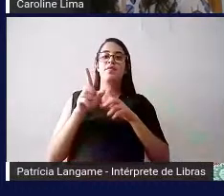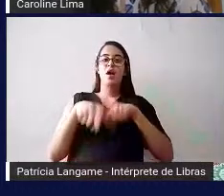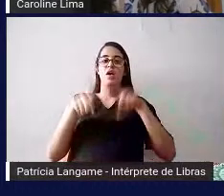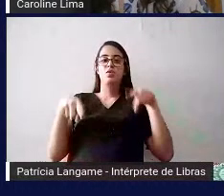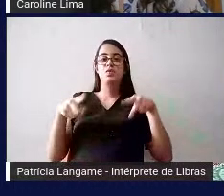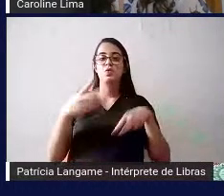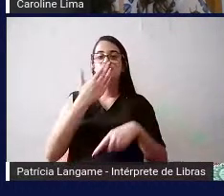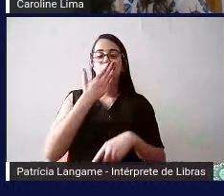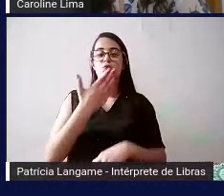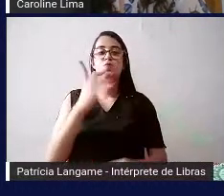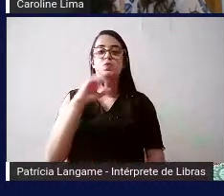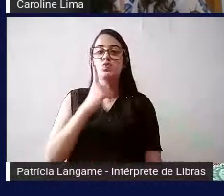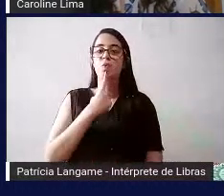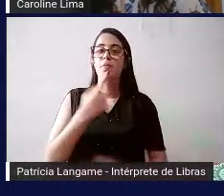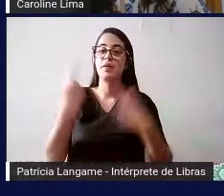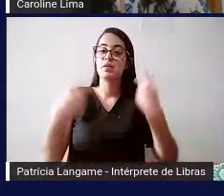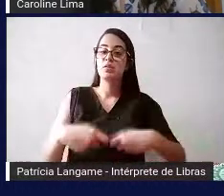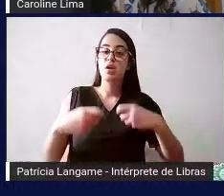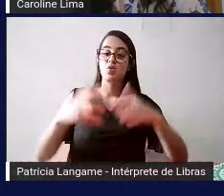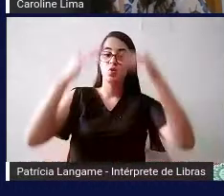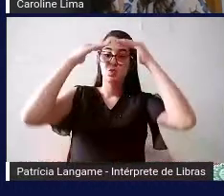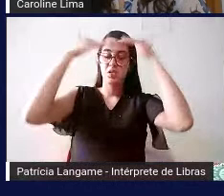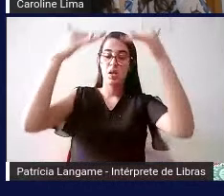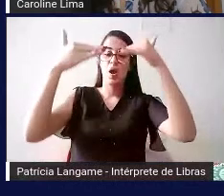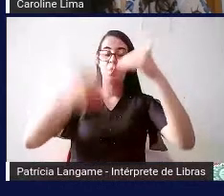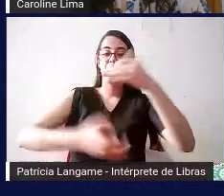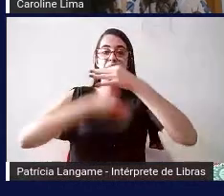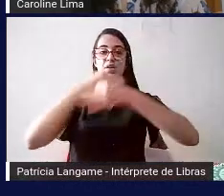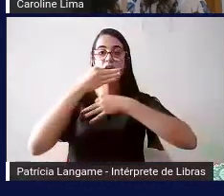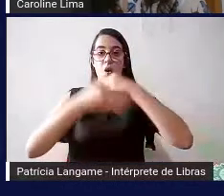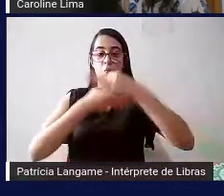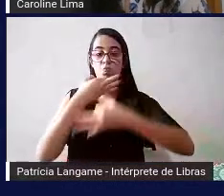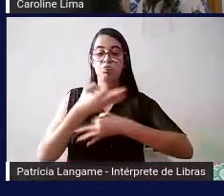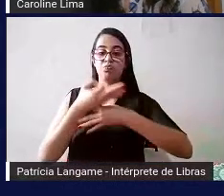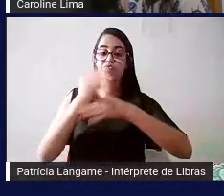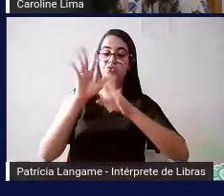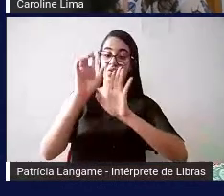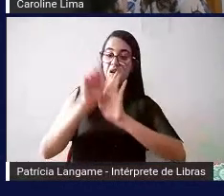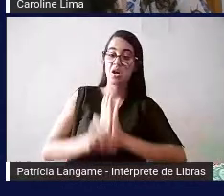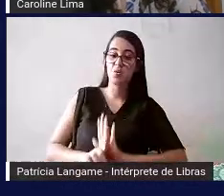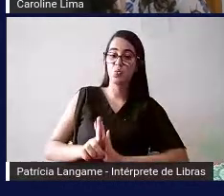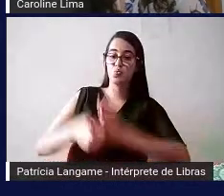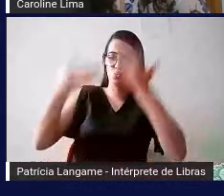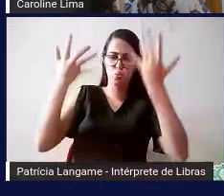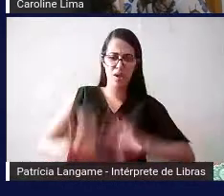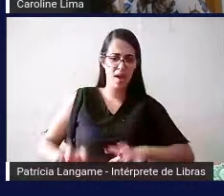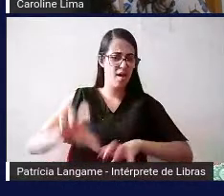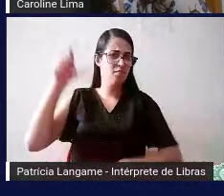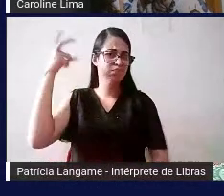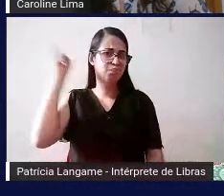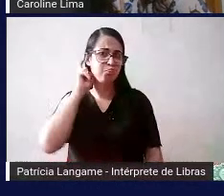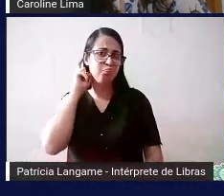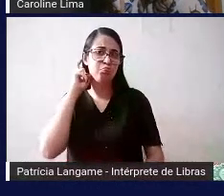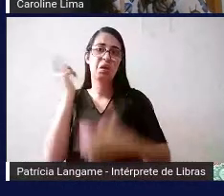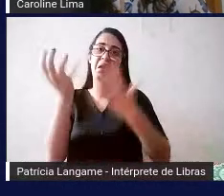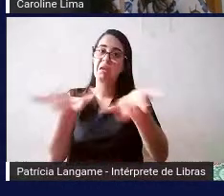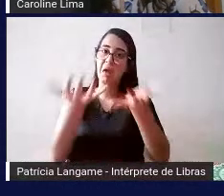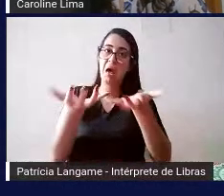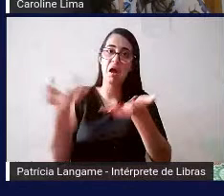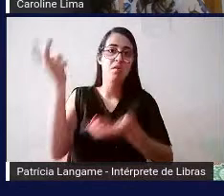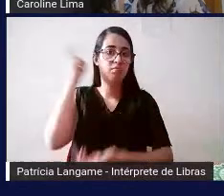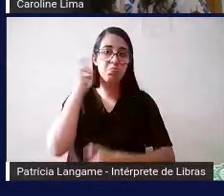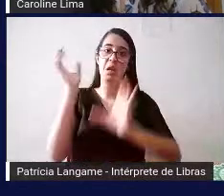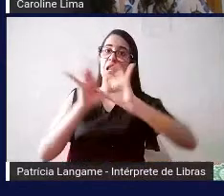respeitar a opinião e direito de cada um existem surdos que não querem usar implante existem surdos que querem usar implante coclear